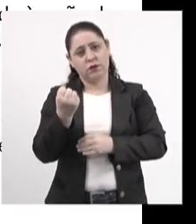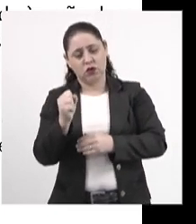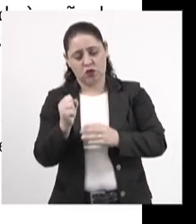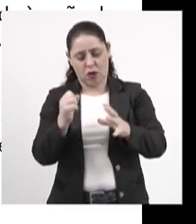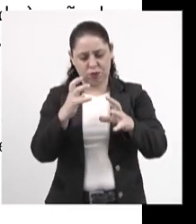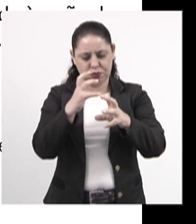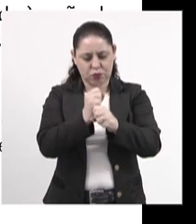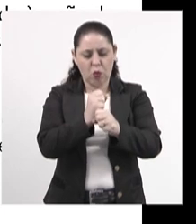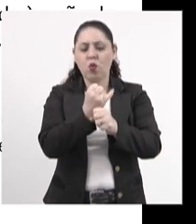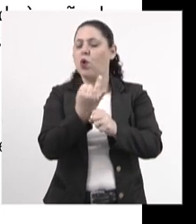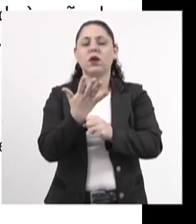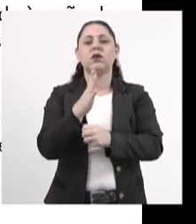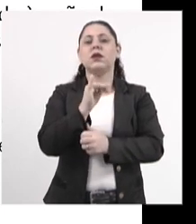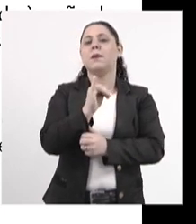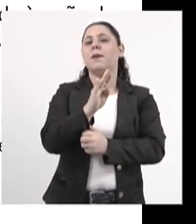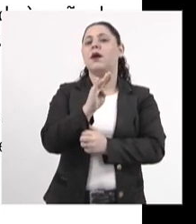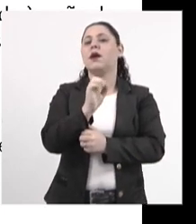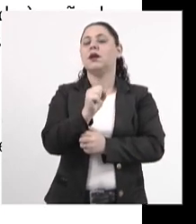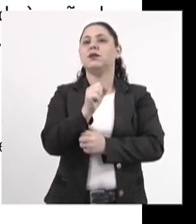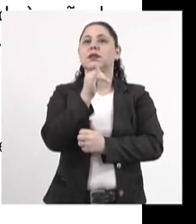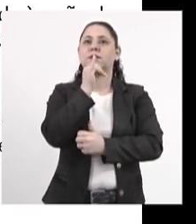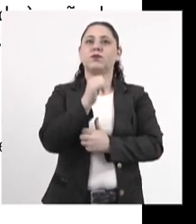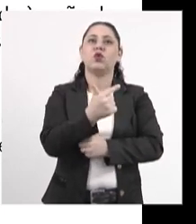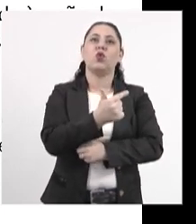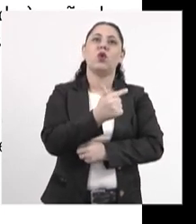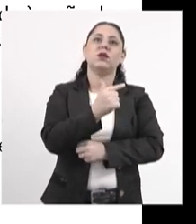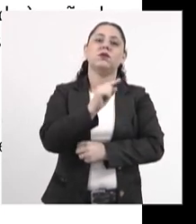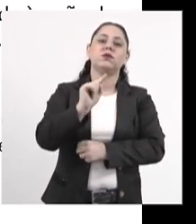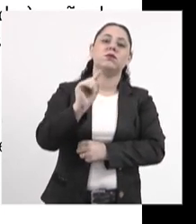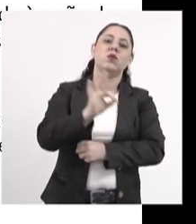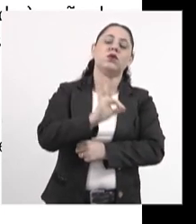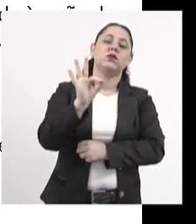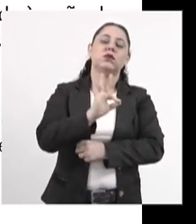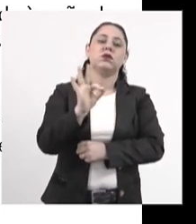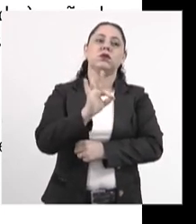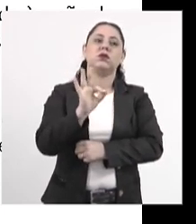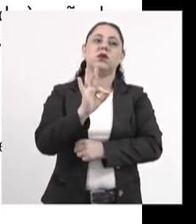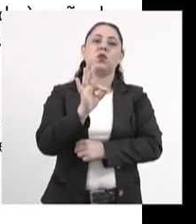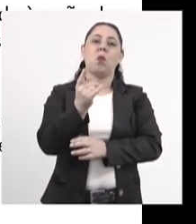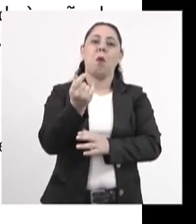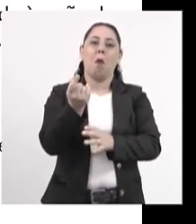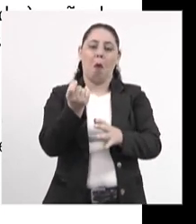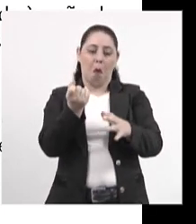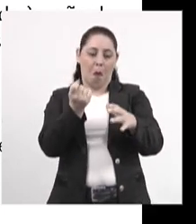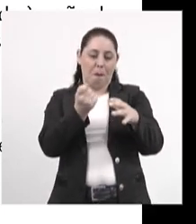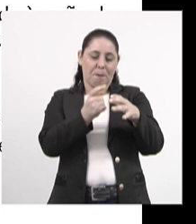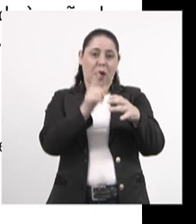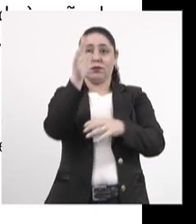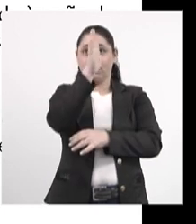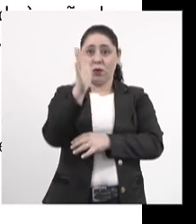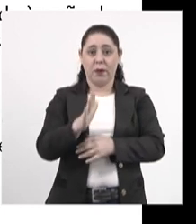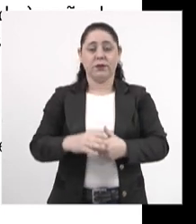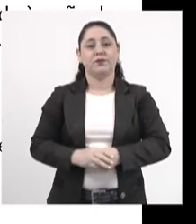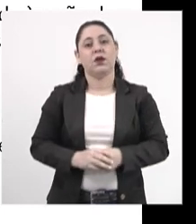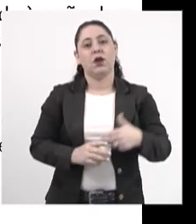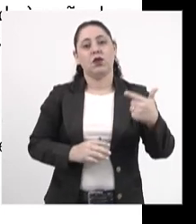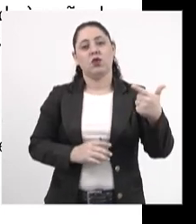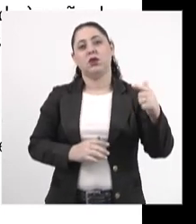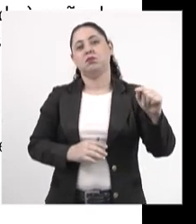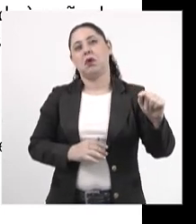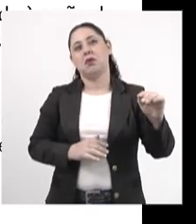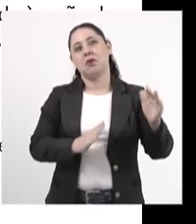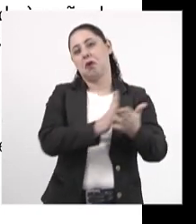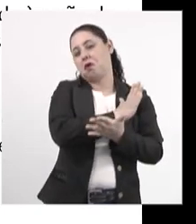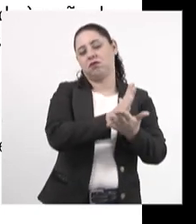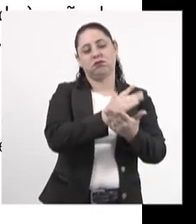IBS estadual é, digamos, 2% do bolo tributário arrecadado nacionalmente. Então, vai dar 2 ponto alguma